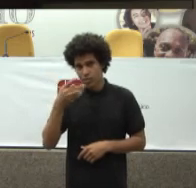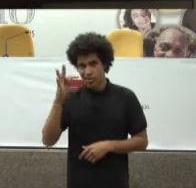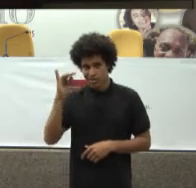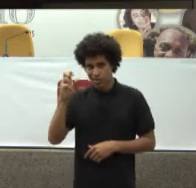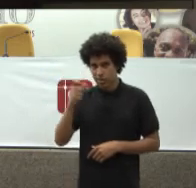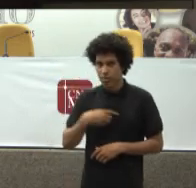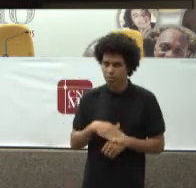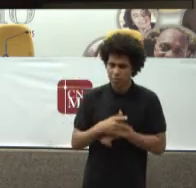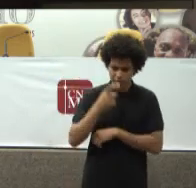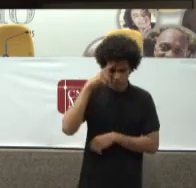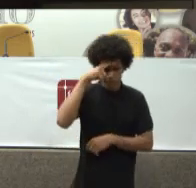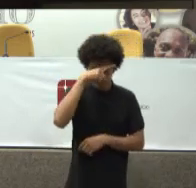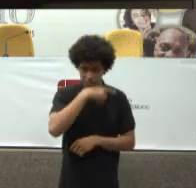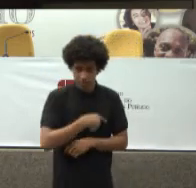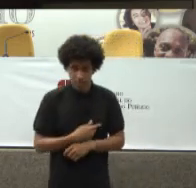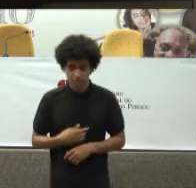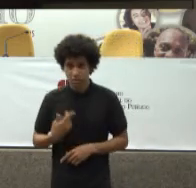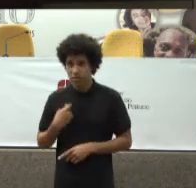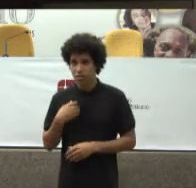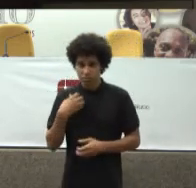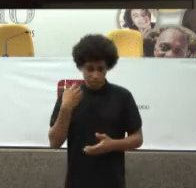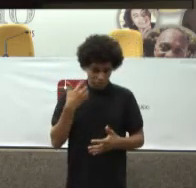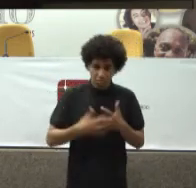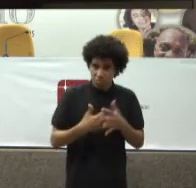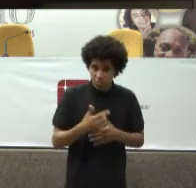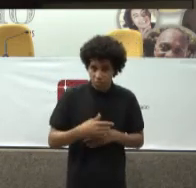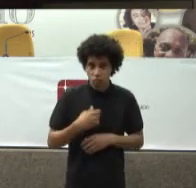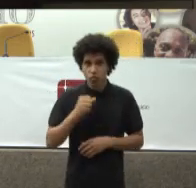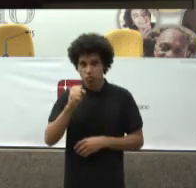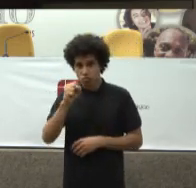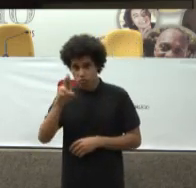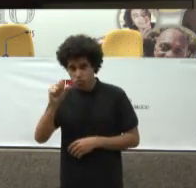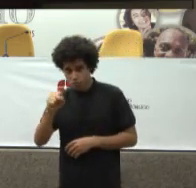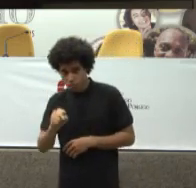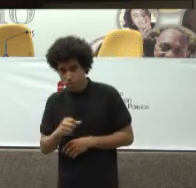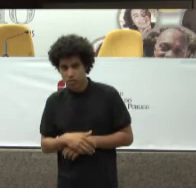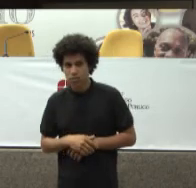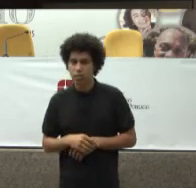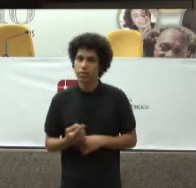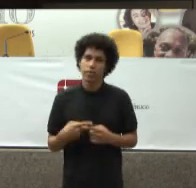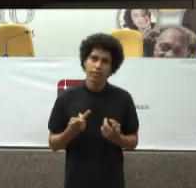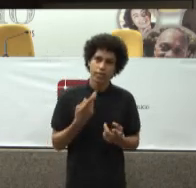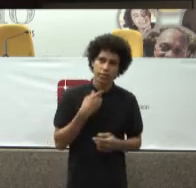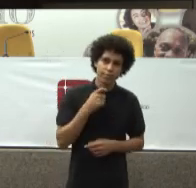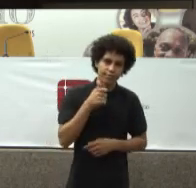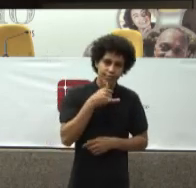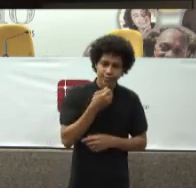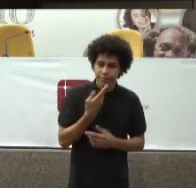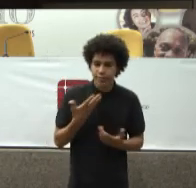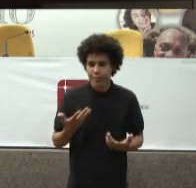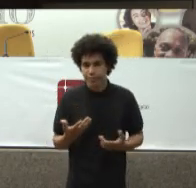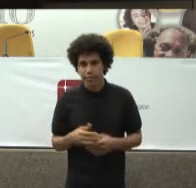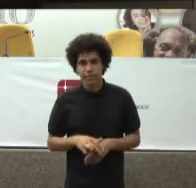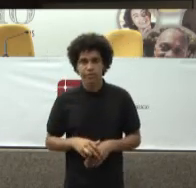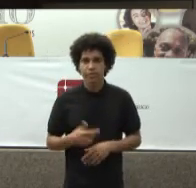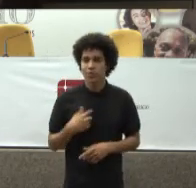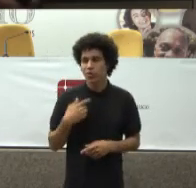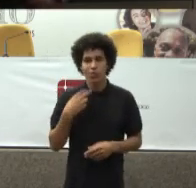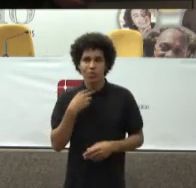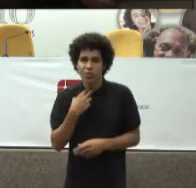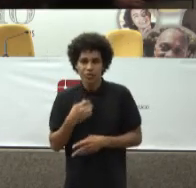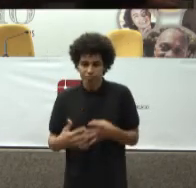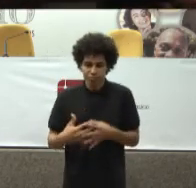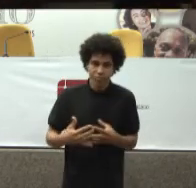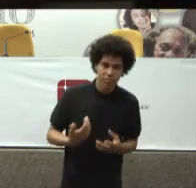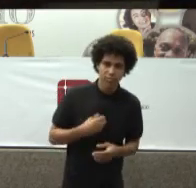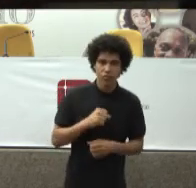enfrentar Está destruturando o SUS O doutor Amarinei Trouxe argumentos Que ele fala Poxa, mas isso aí Não está certo Isso pode estar destruturando Só que a